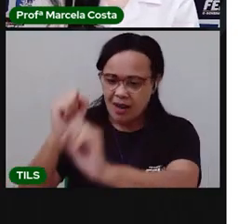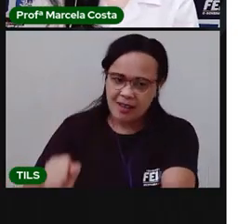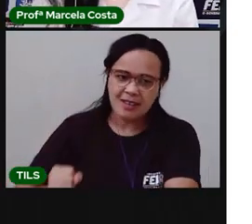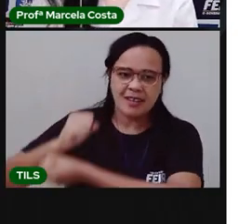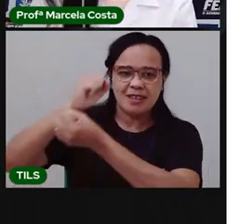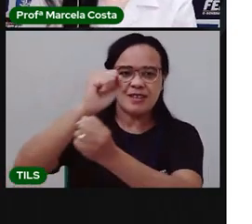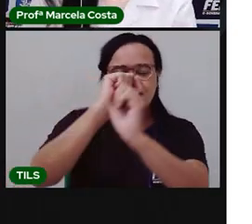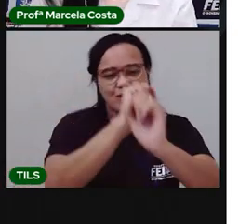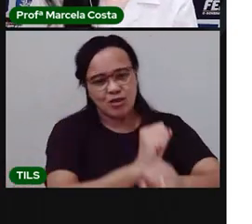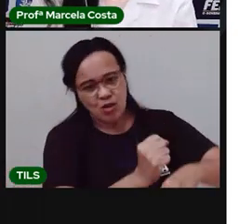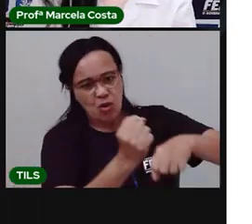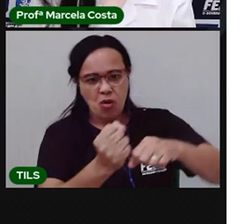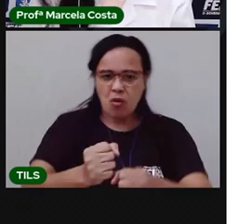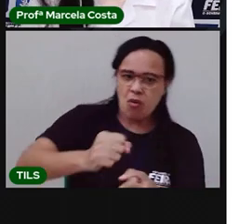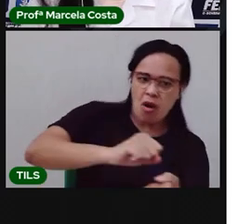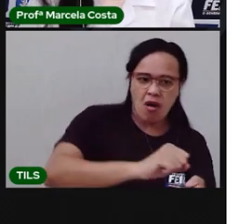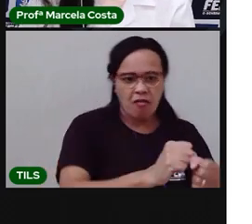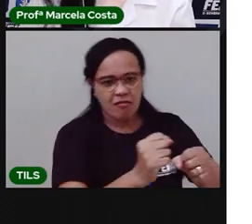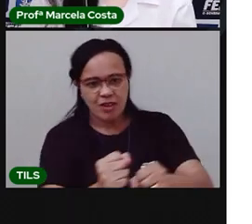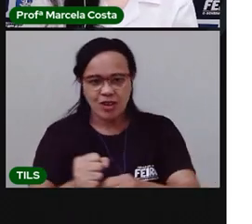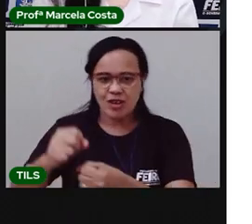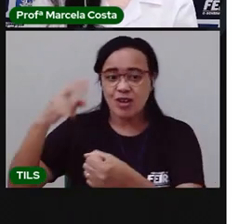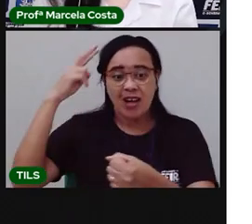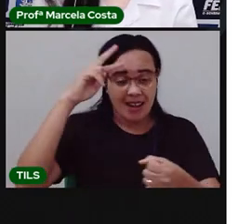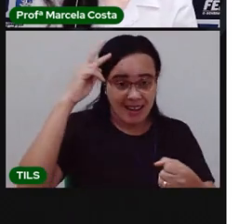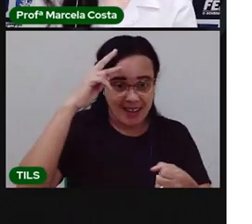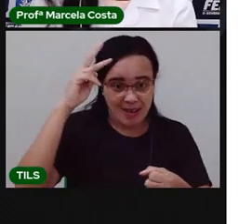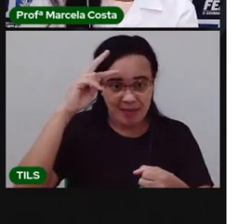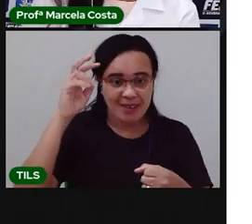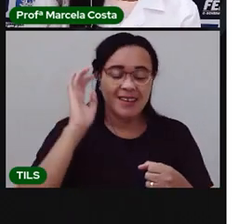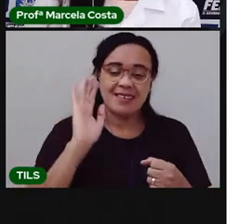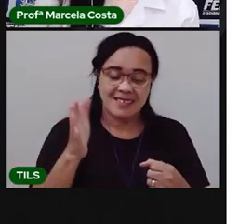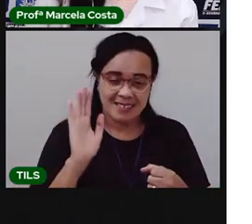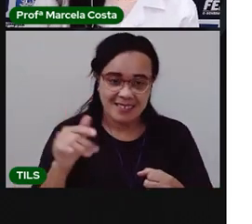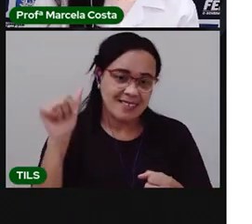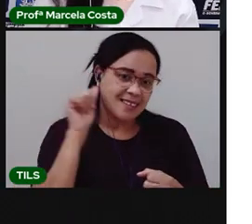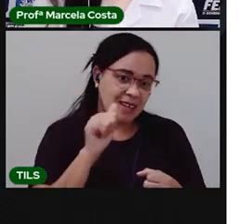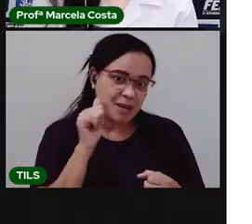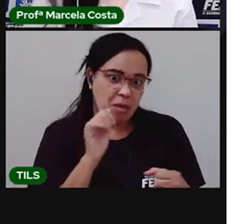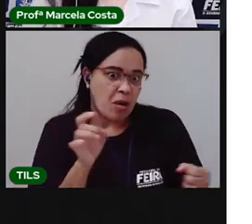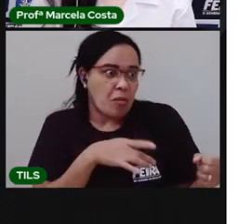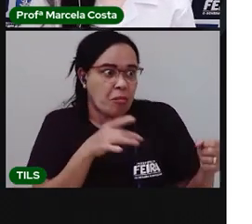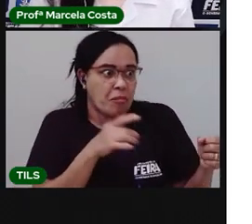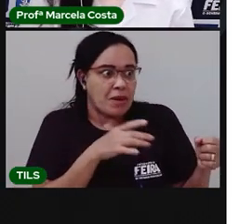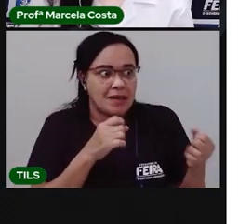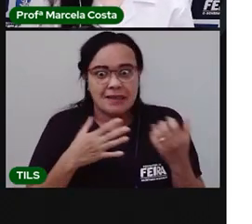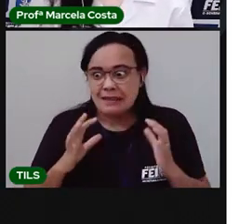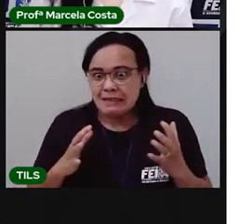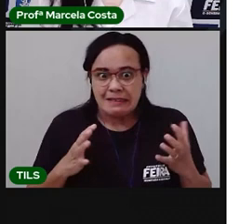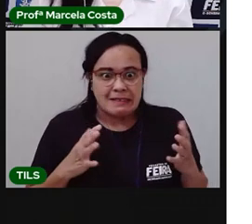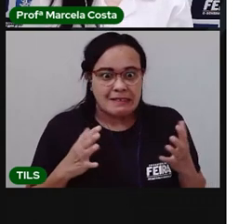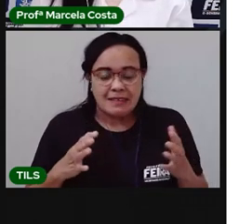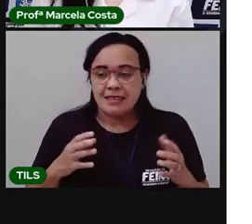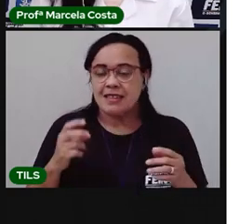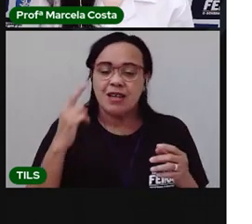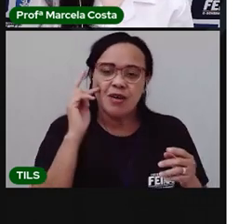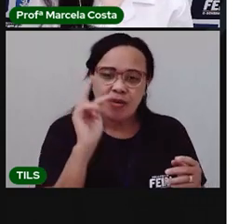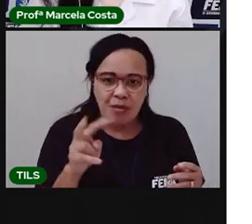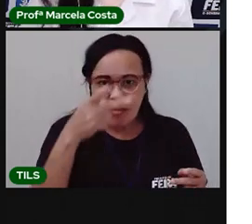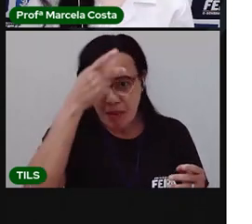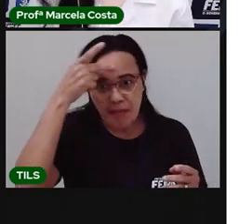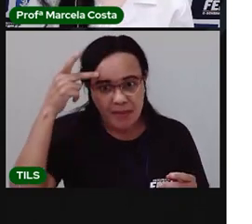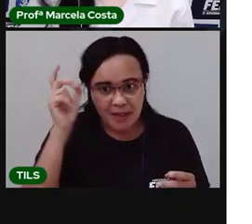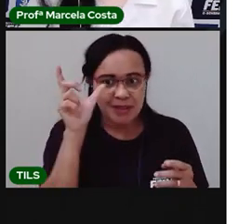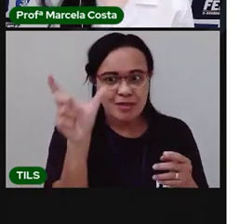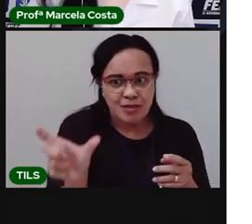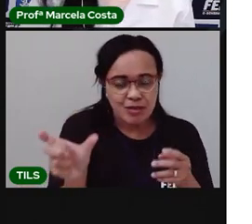contava a história, onde a canoa virou, a menina ficava ali assustada, e tinha uma pessoa assistindo, acompanhando, né?